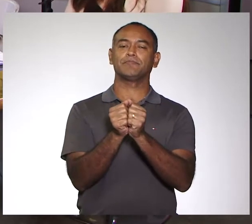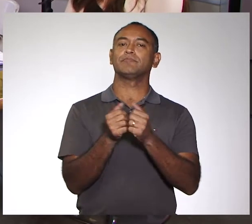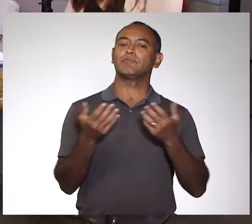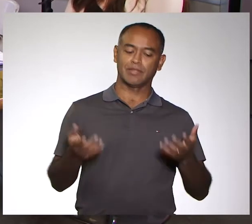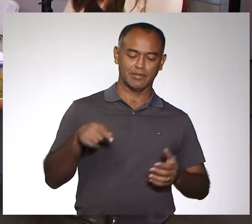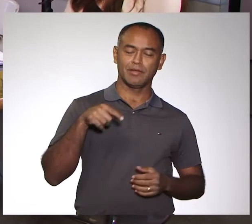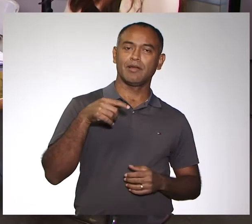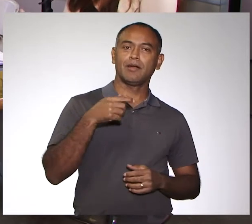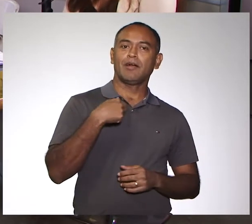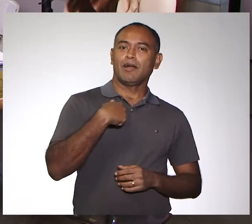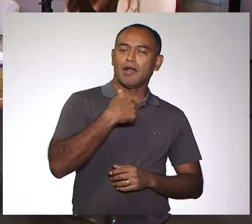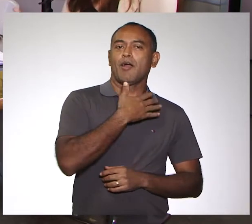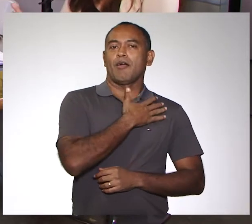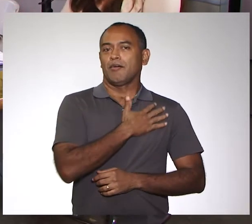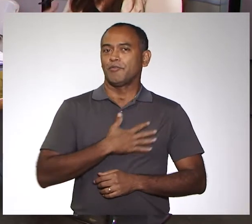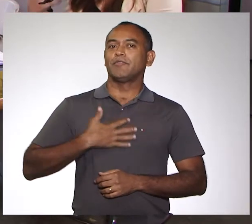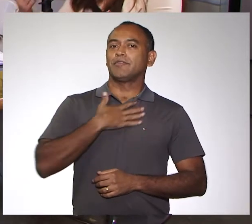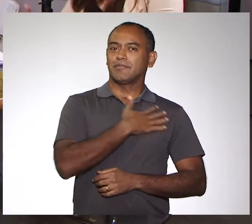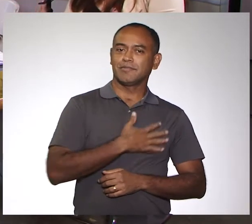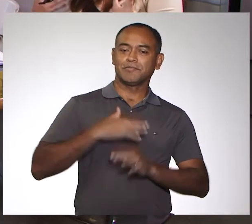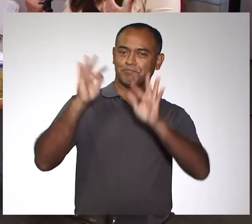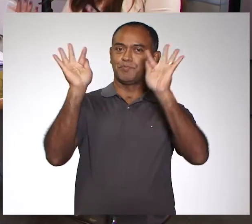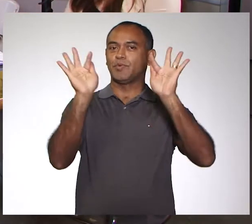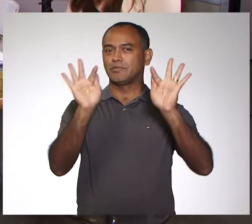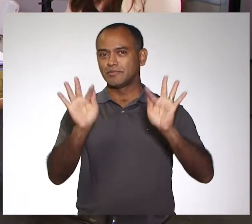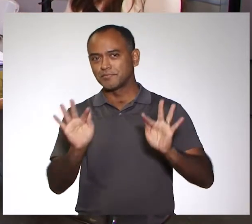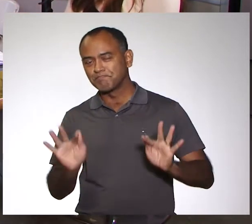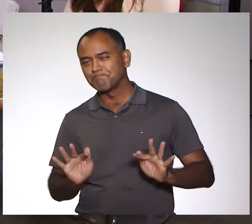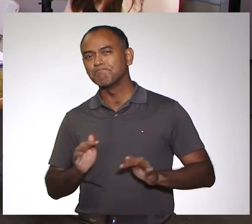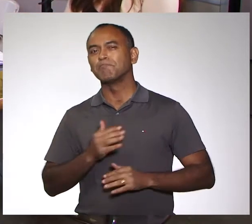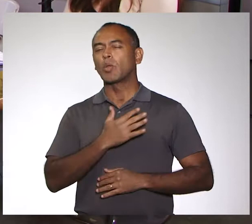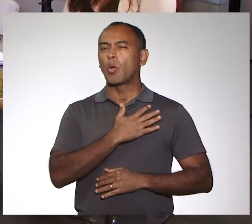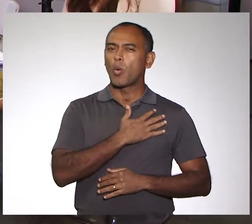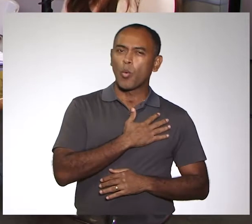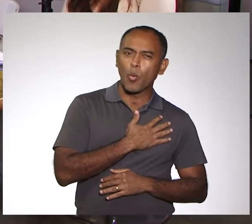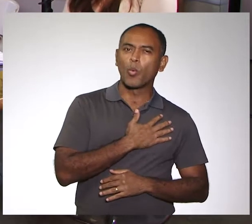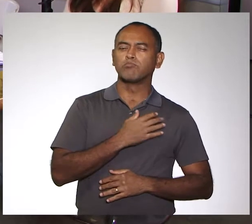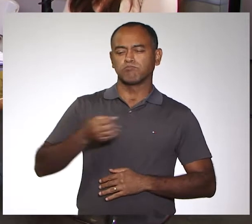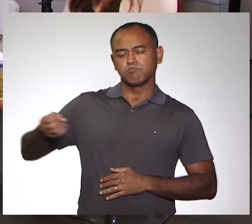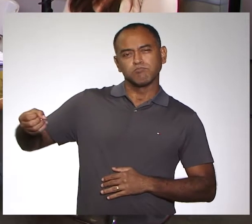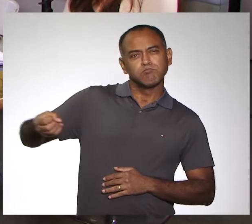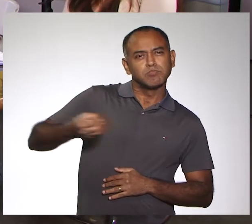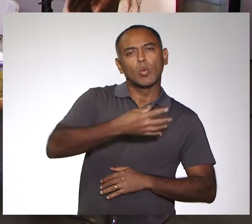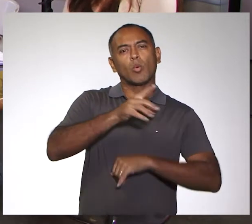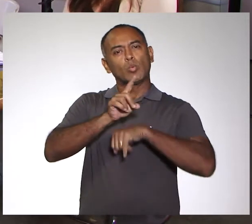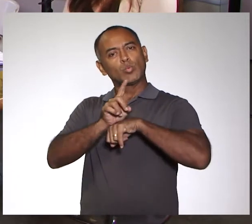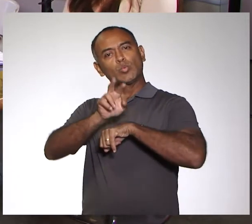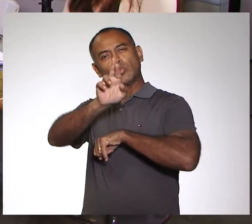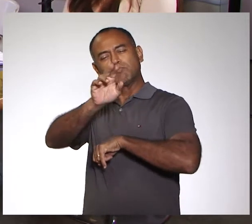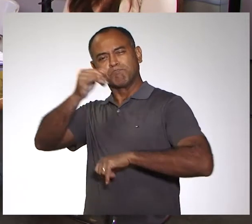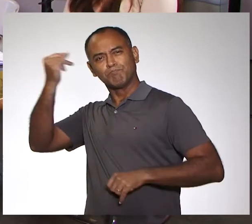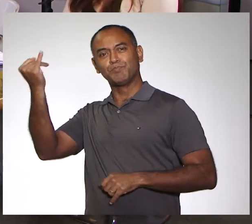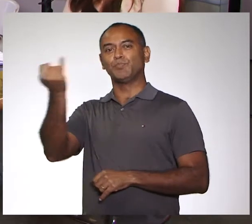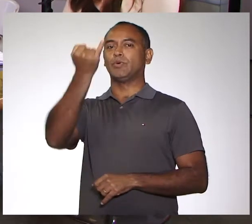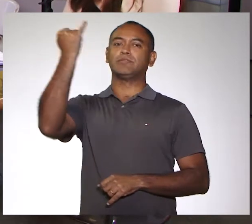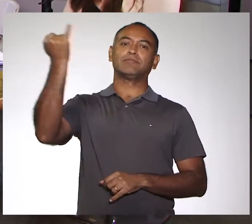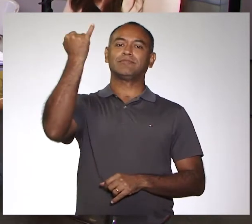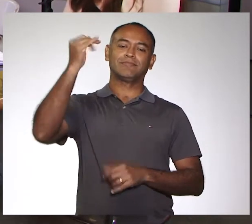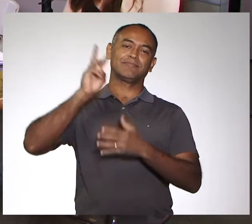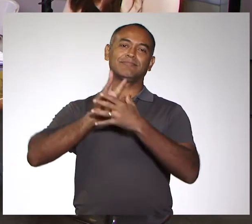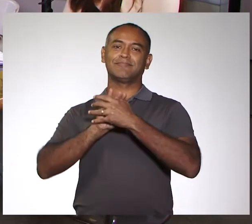fico muito feliz, e gosto de frisar muitas vezes, a importância desses novos doutores na universidade.